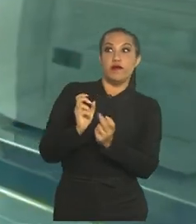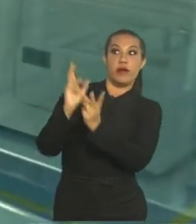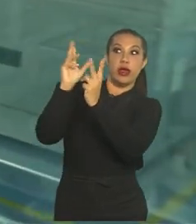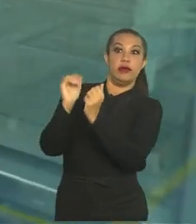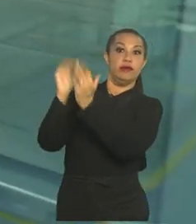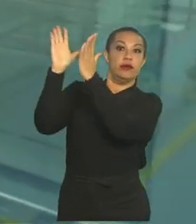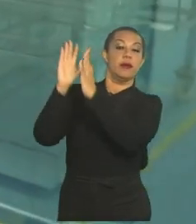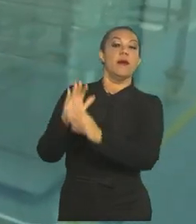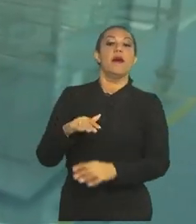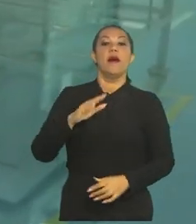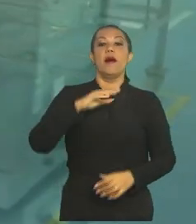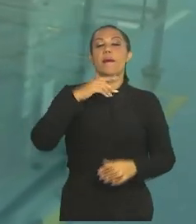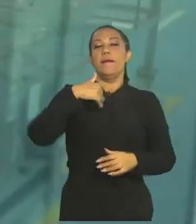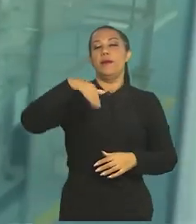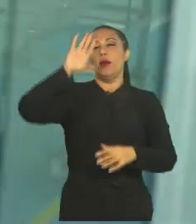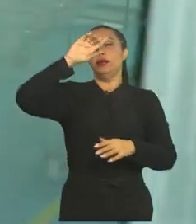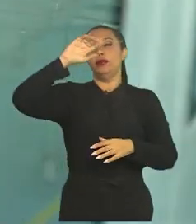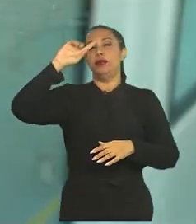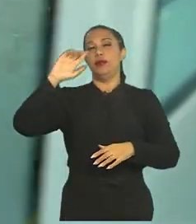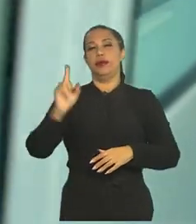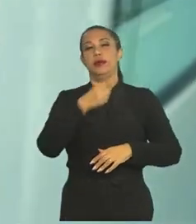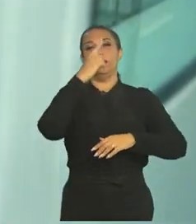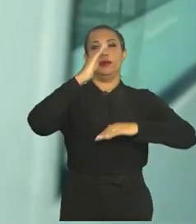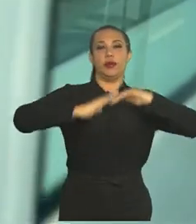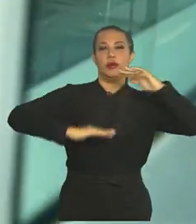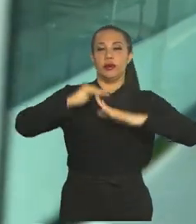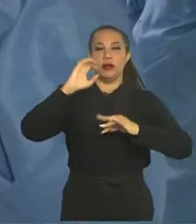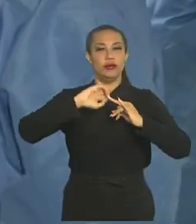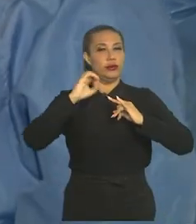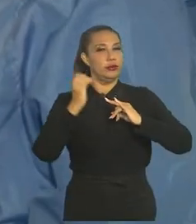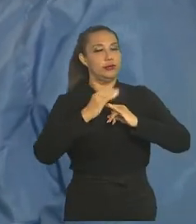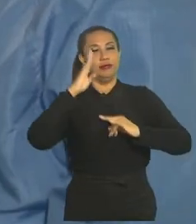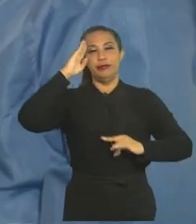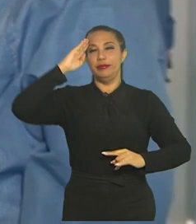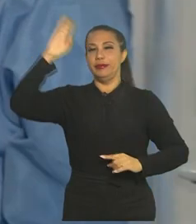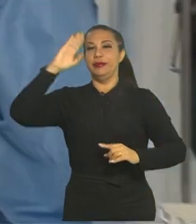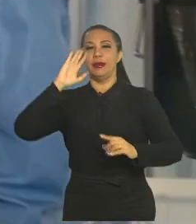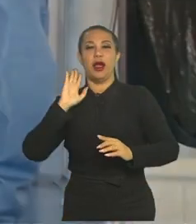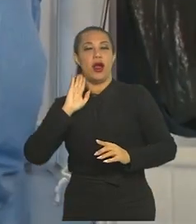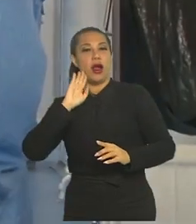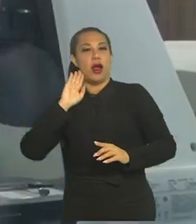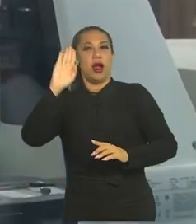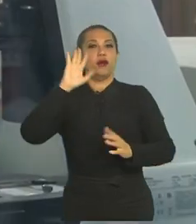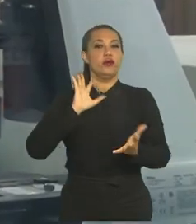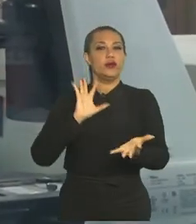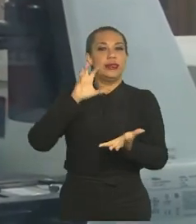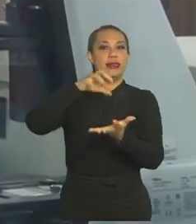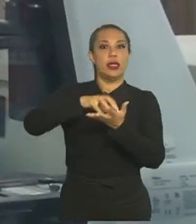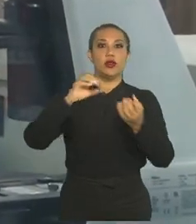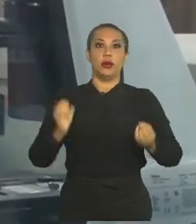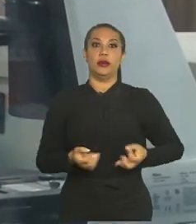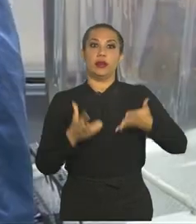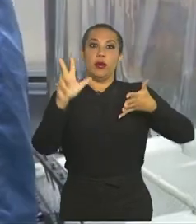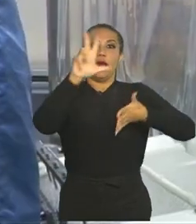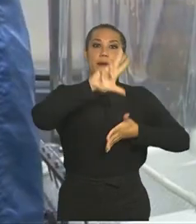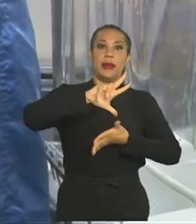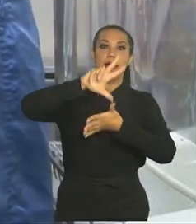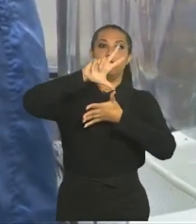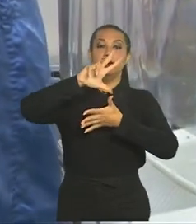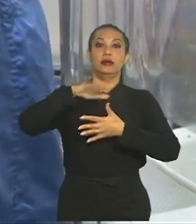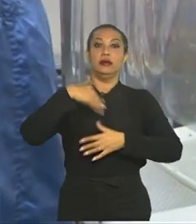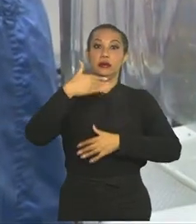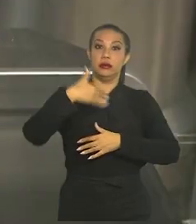.300 profissionais, faz com que a instituição seja um dos maiores centros de produção da América Latina. Nos